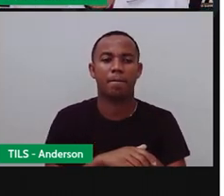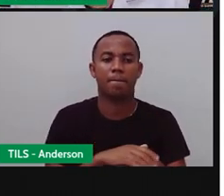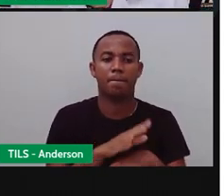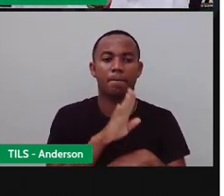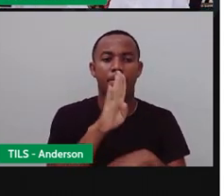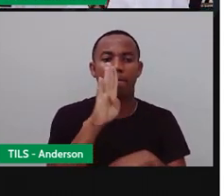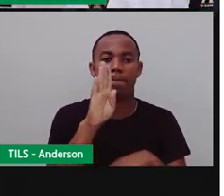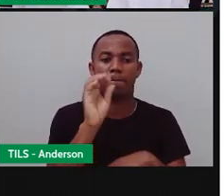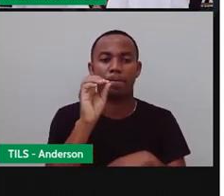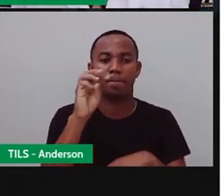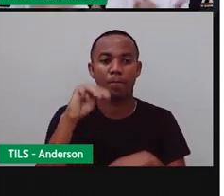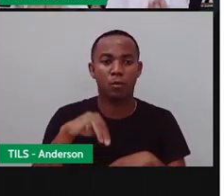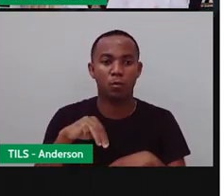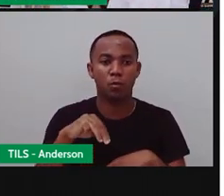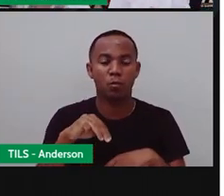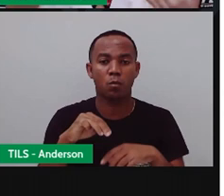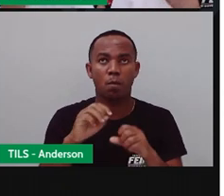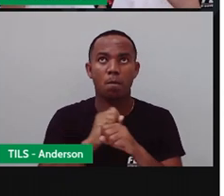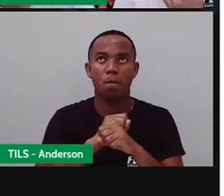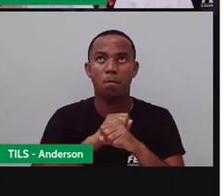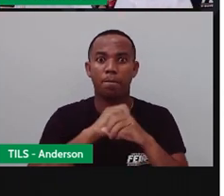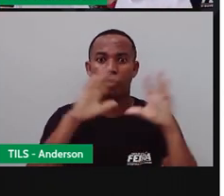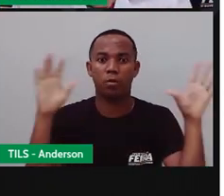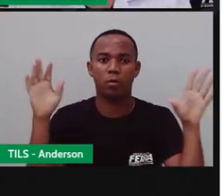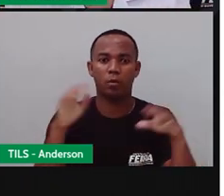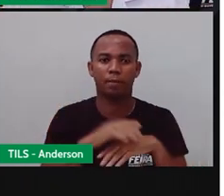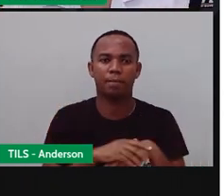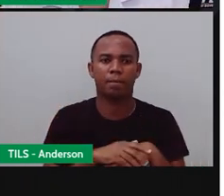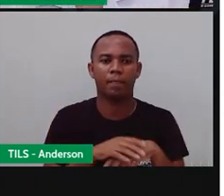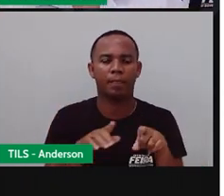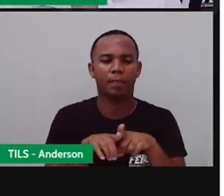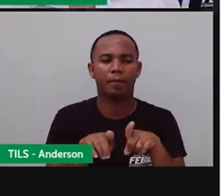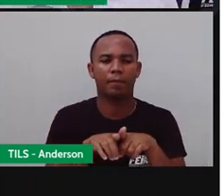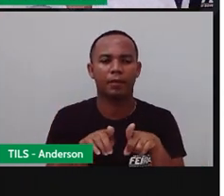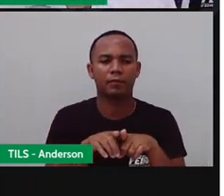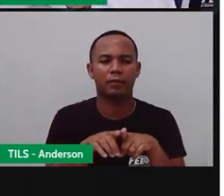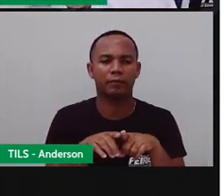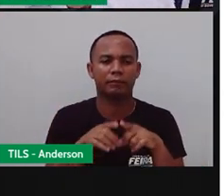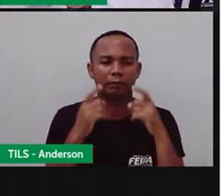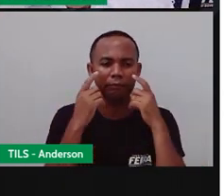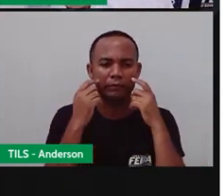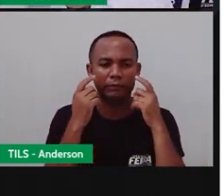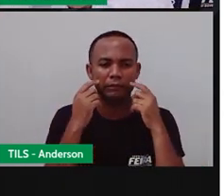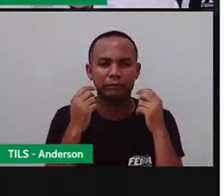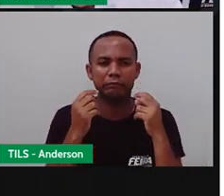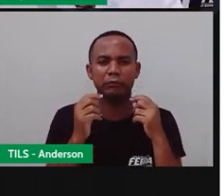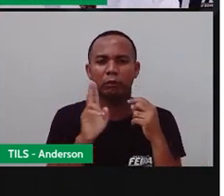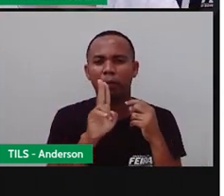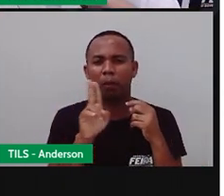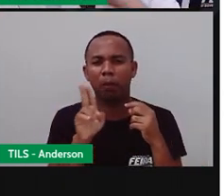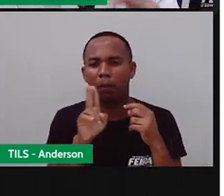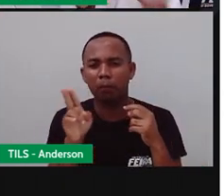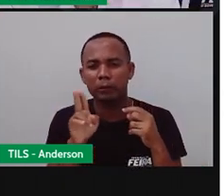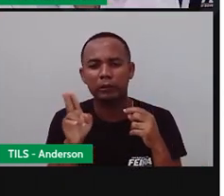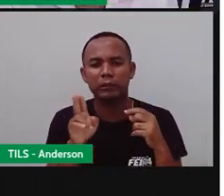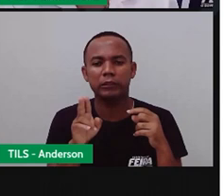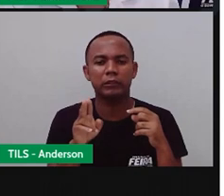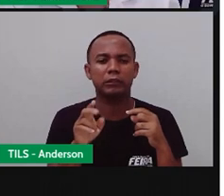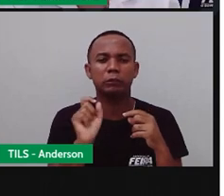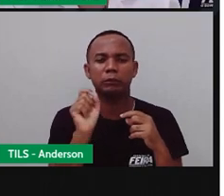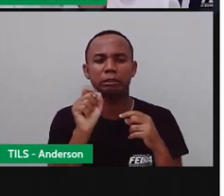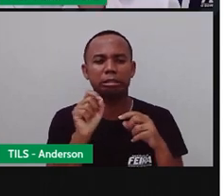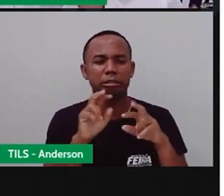lá escrito SNIF, que dá a ideia de que você tá chorando. Então, essas onomatopeias, né, esse nome super